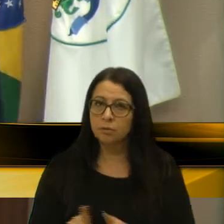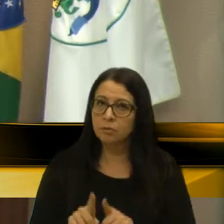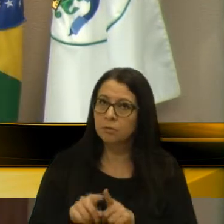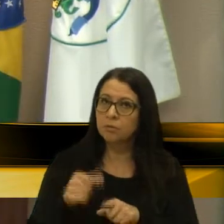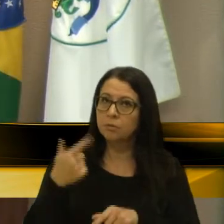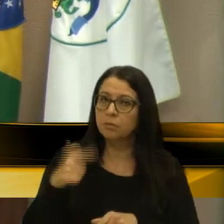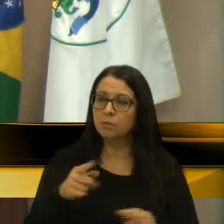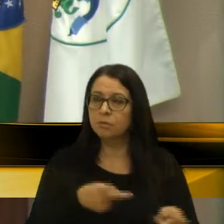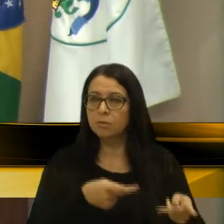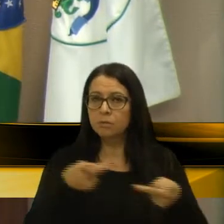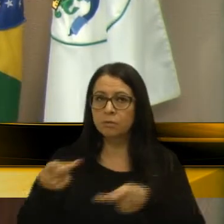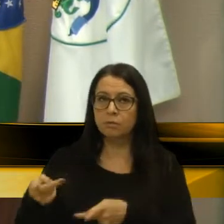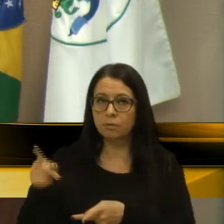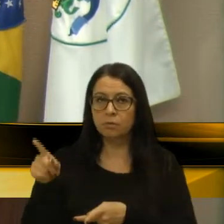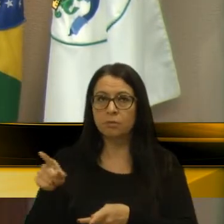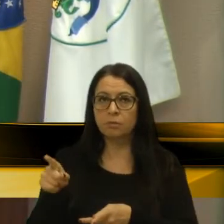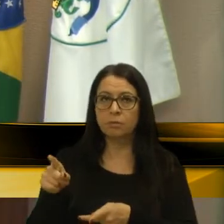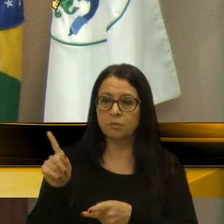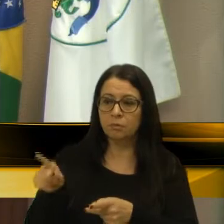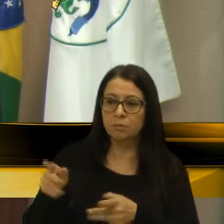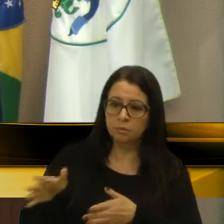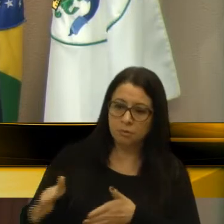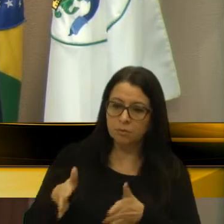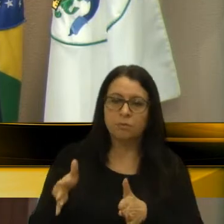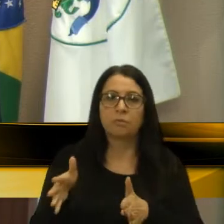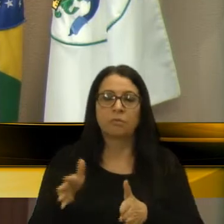visita nesse trecho aí.